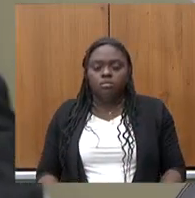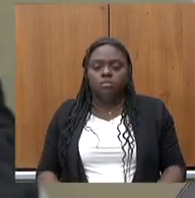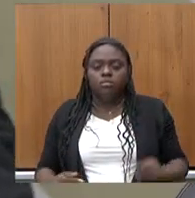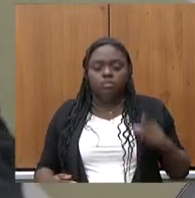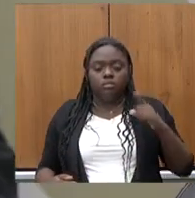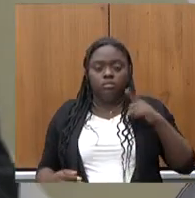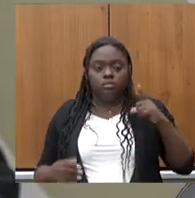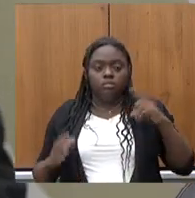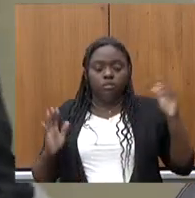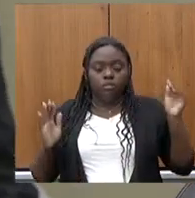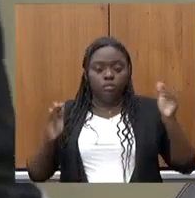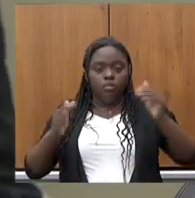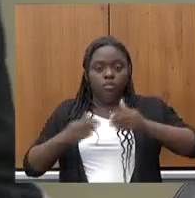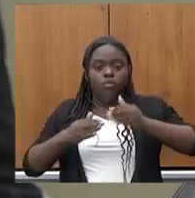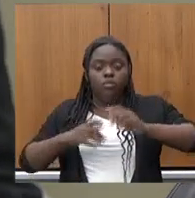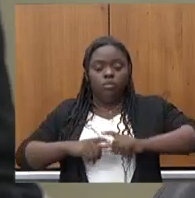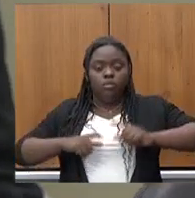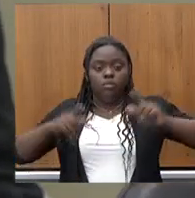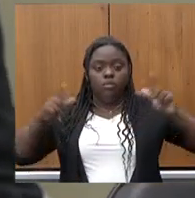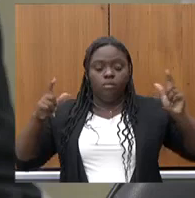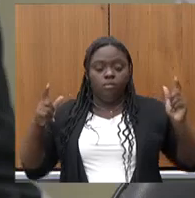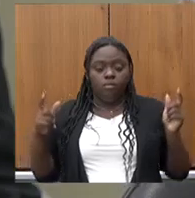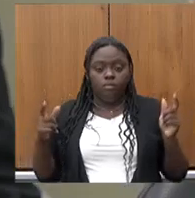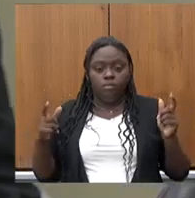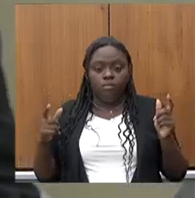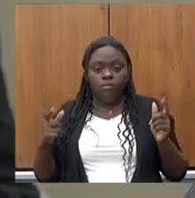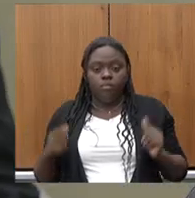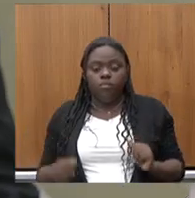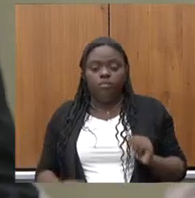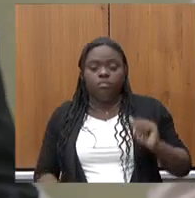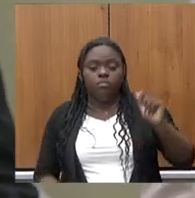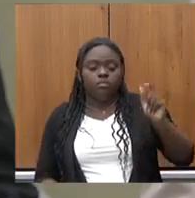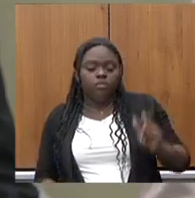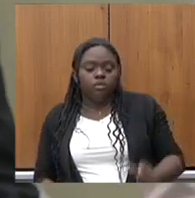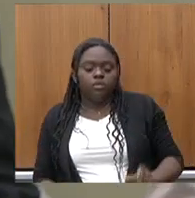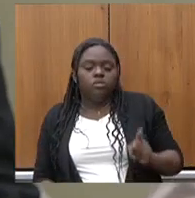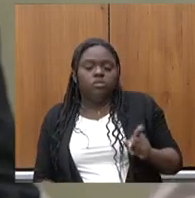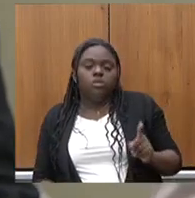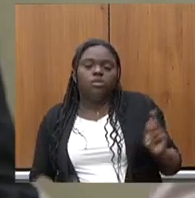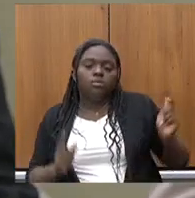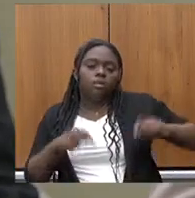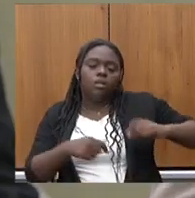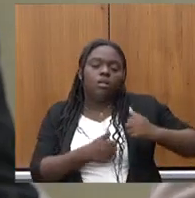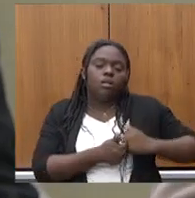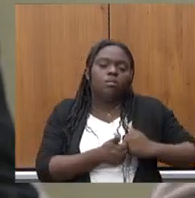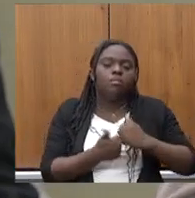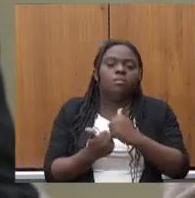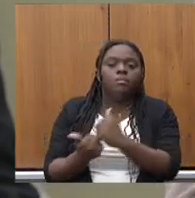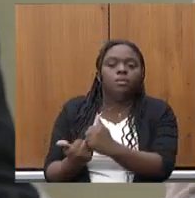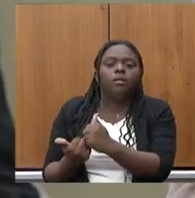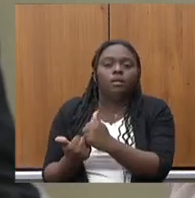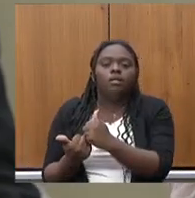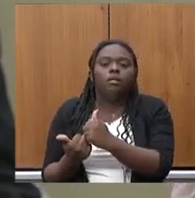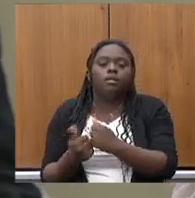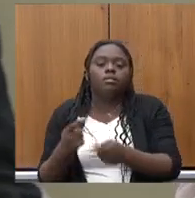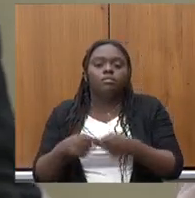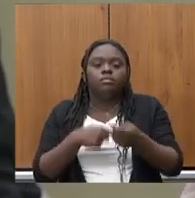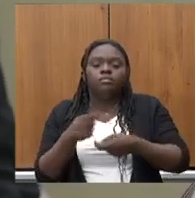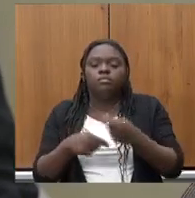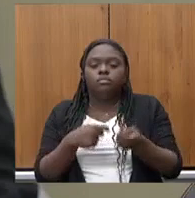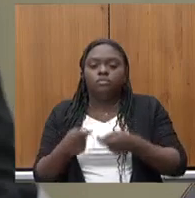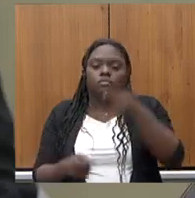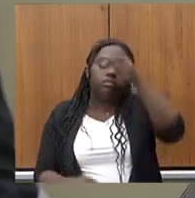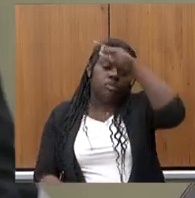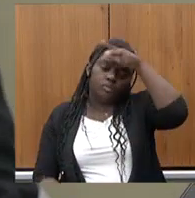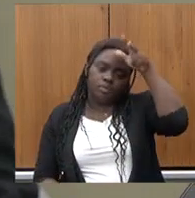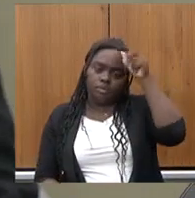maior em startups que pudessem apoiar a administração pública.